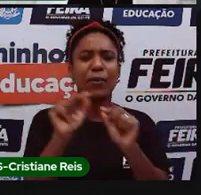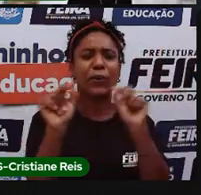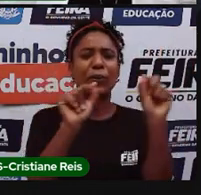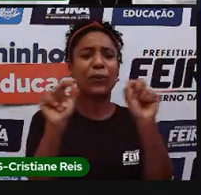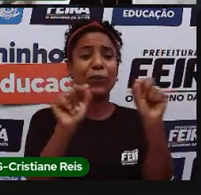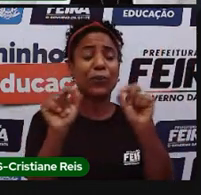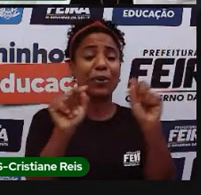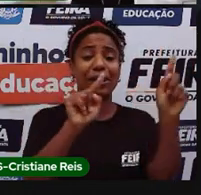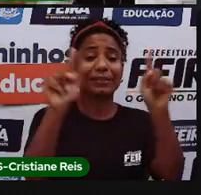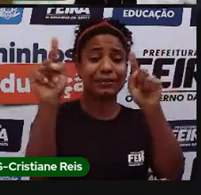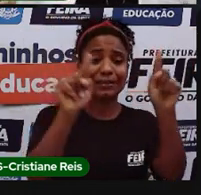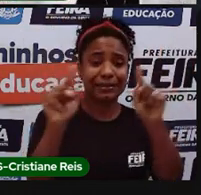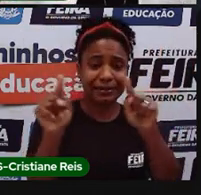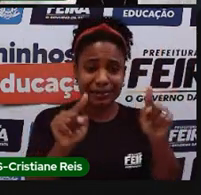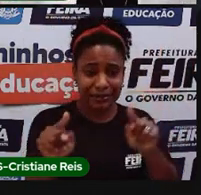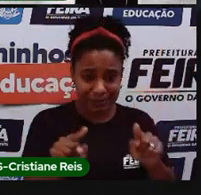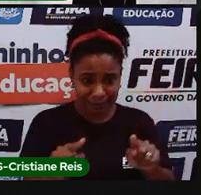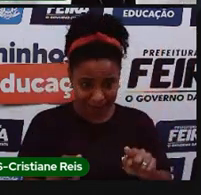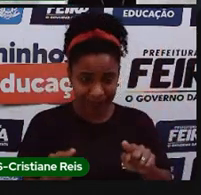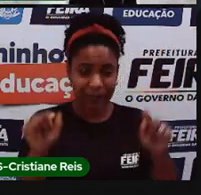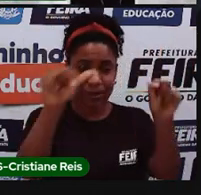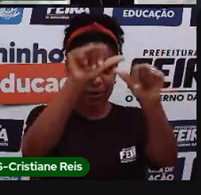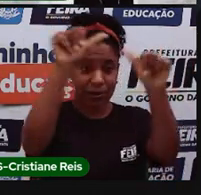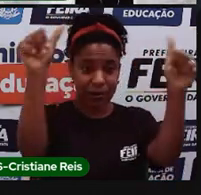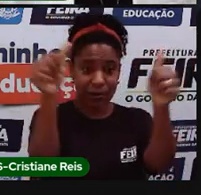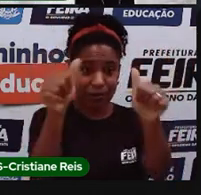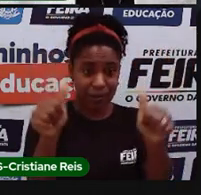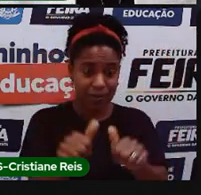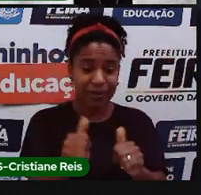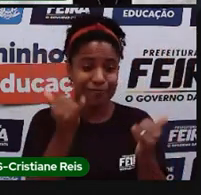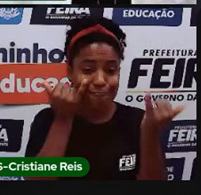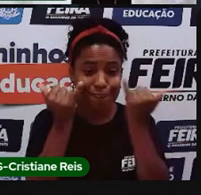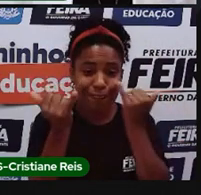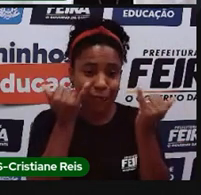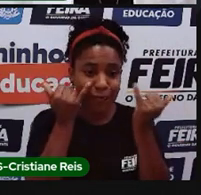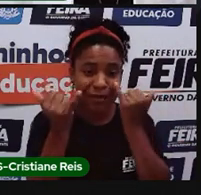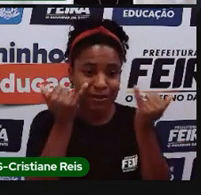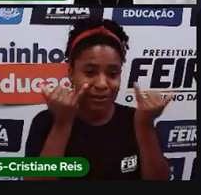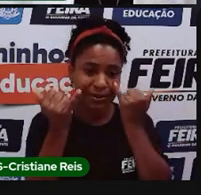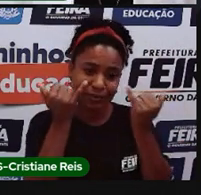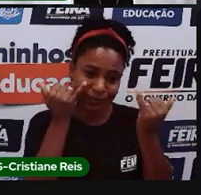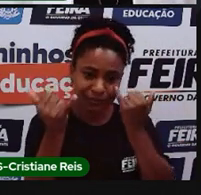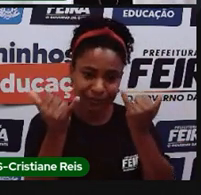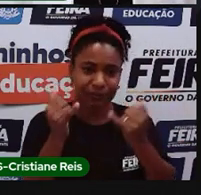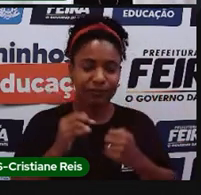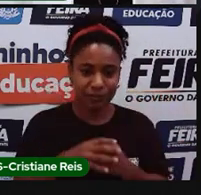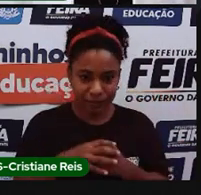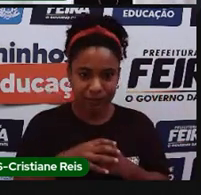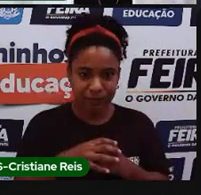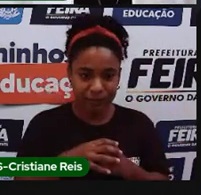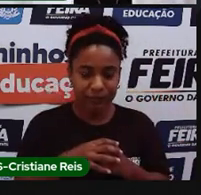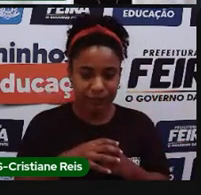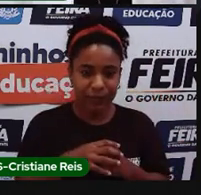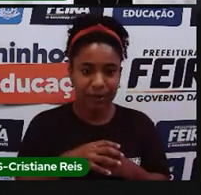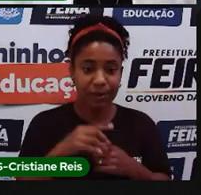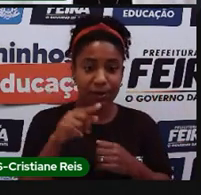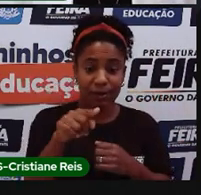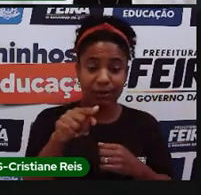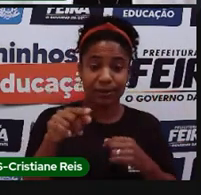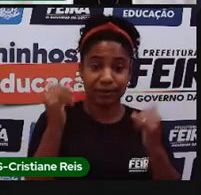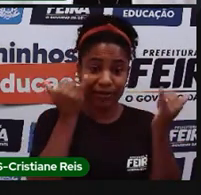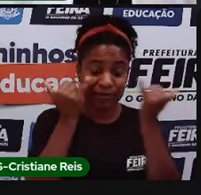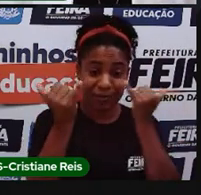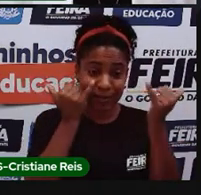Então, todo mapa, ele tem uma informação. E aí, a gente vai saber que informação é essa olhando esses